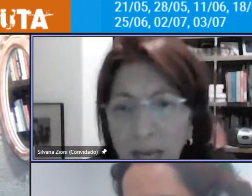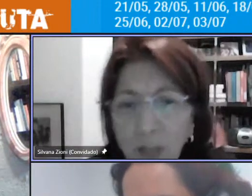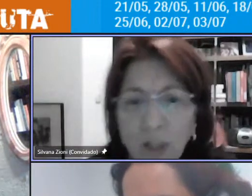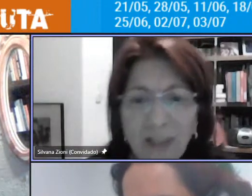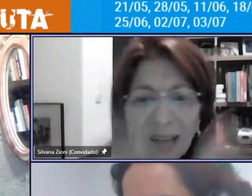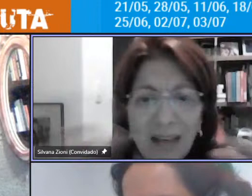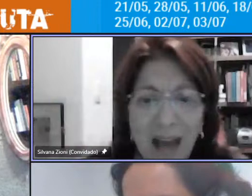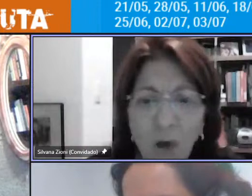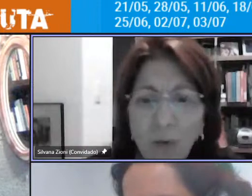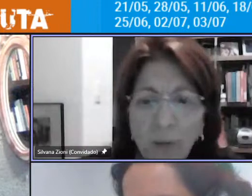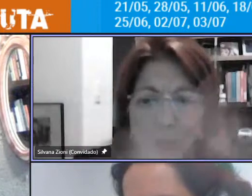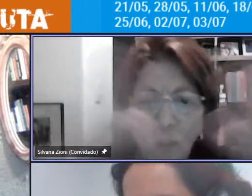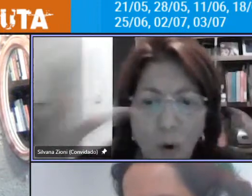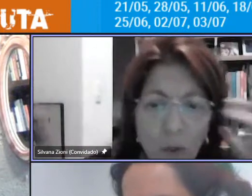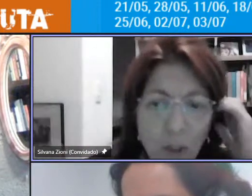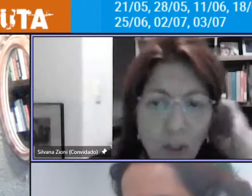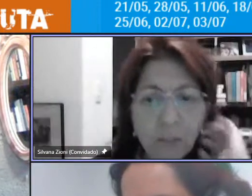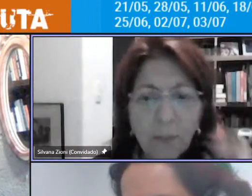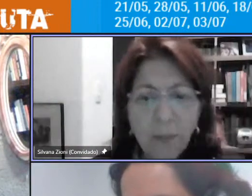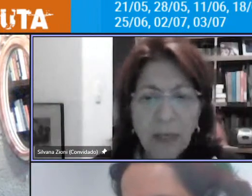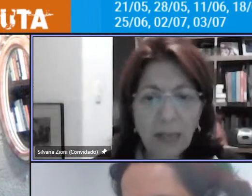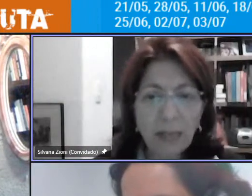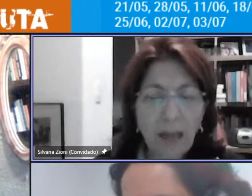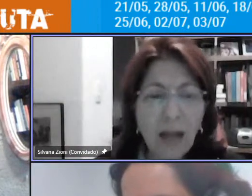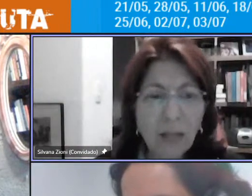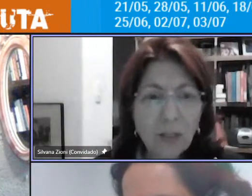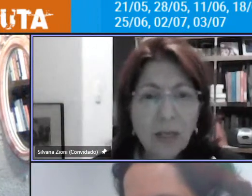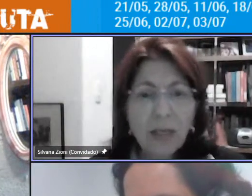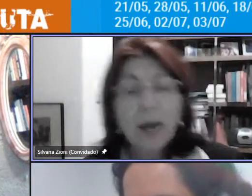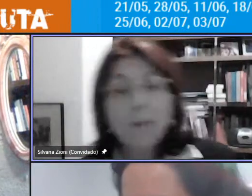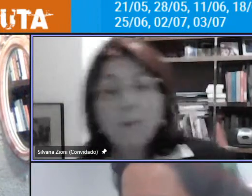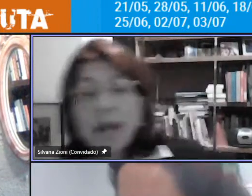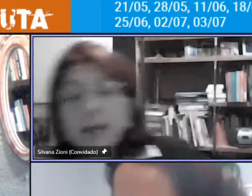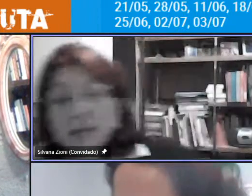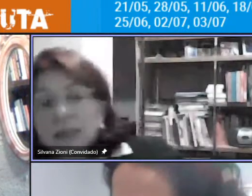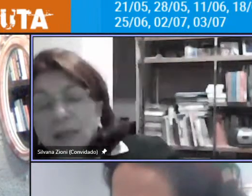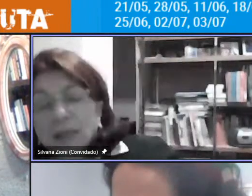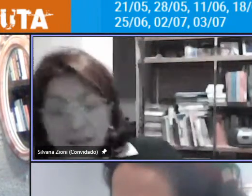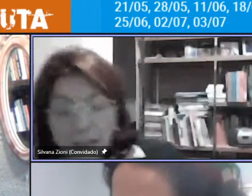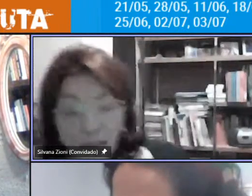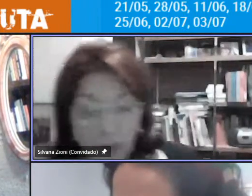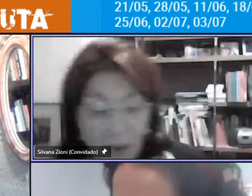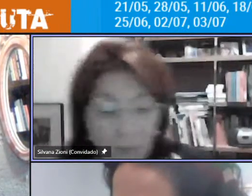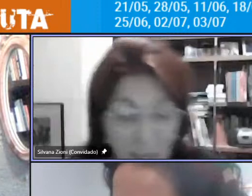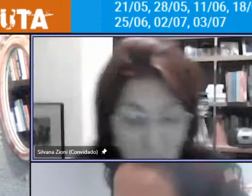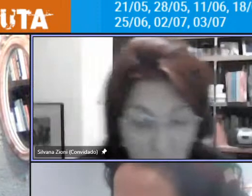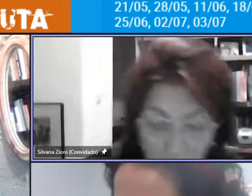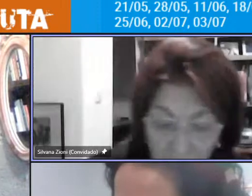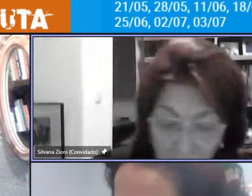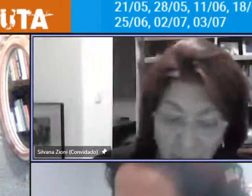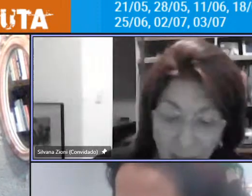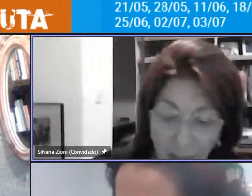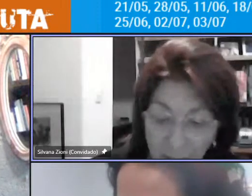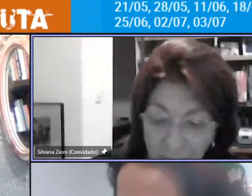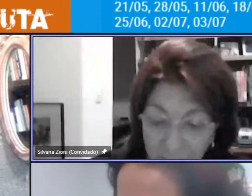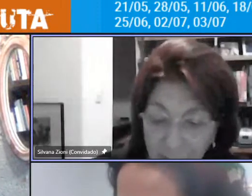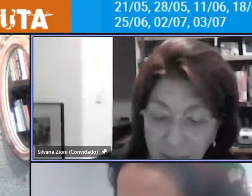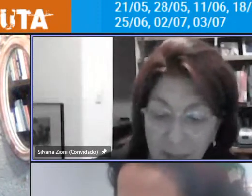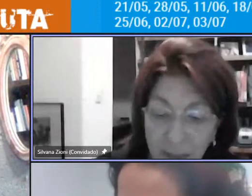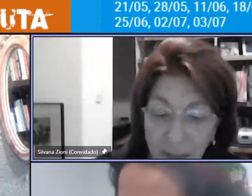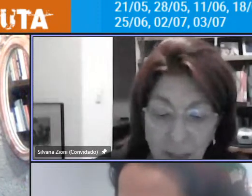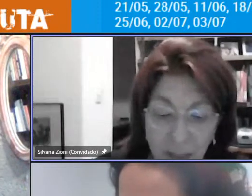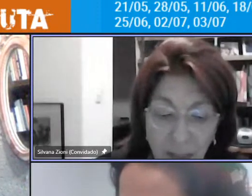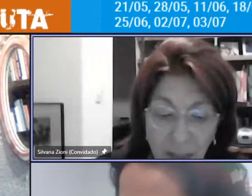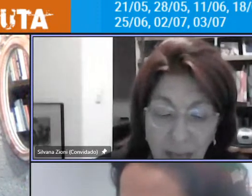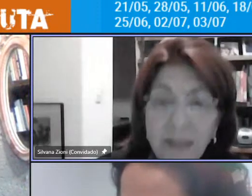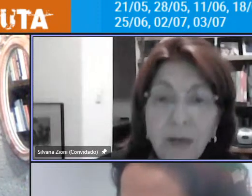igualmente degrau um monte de precariedades mas seguramente essas